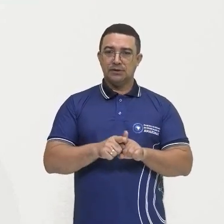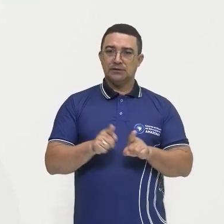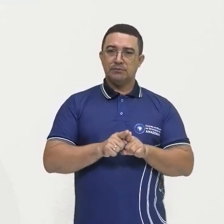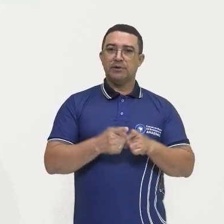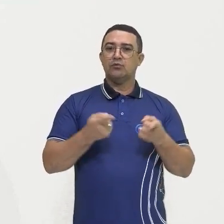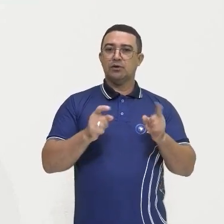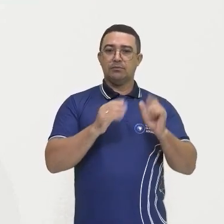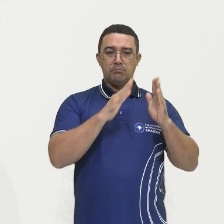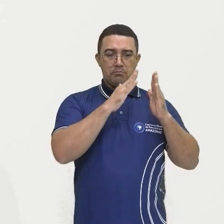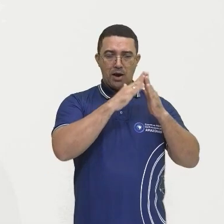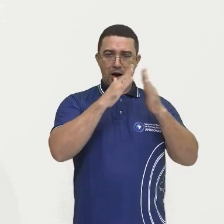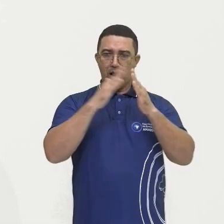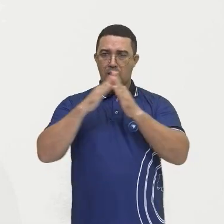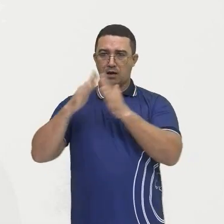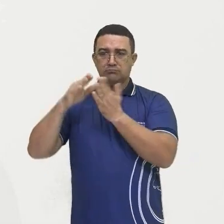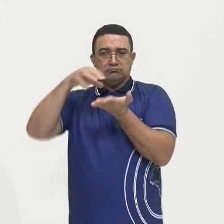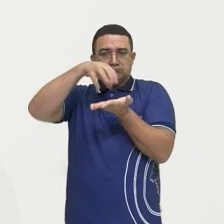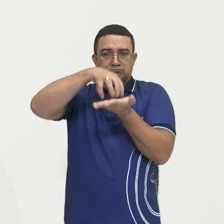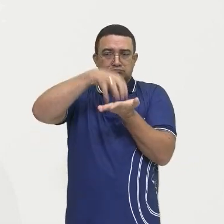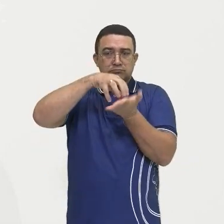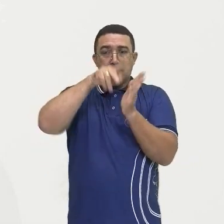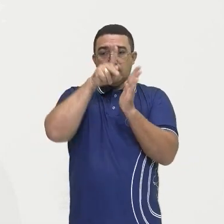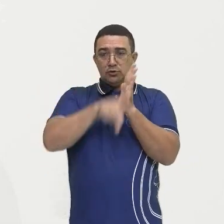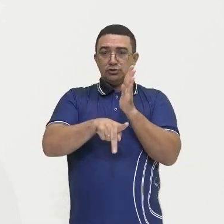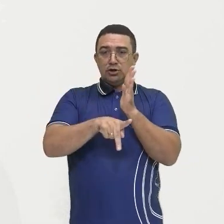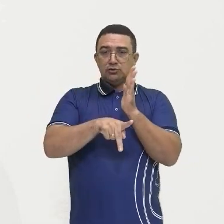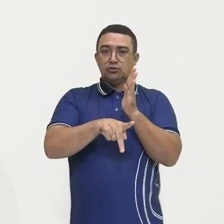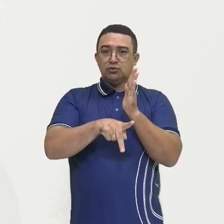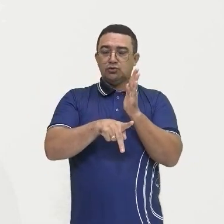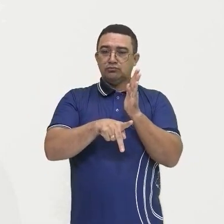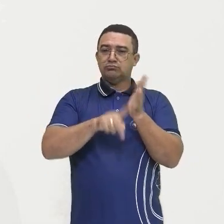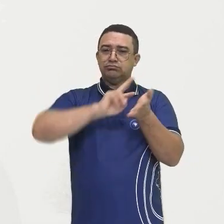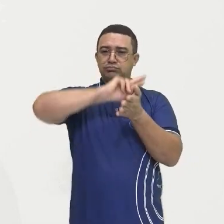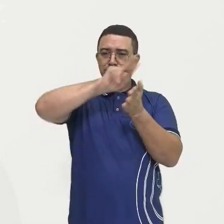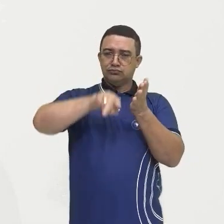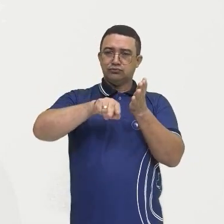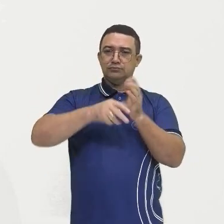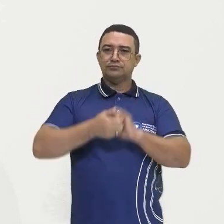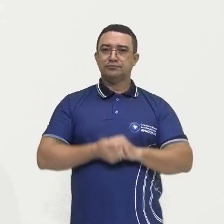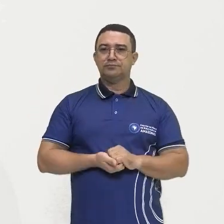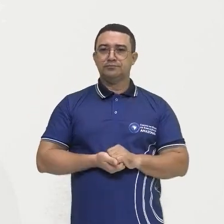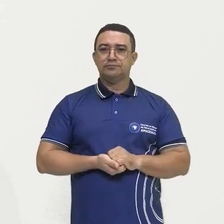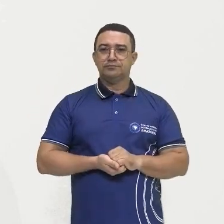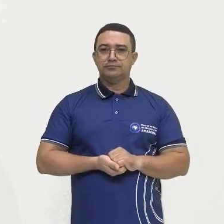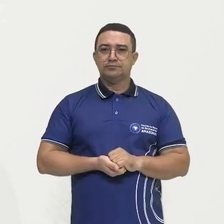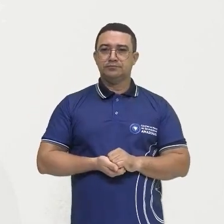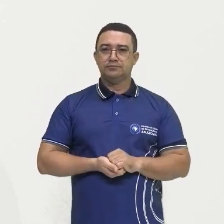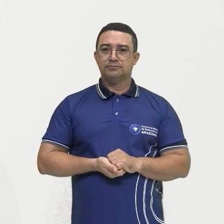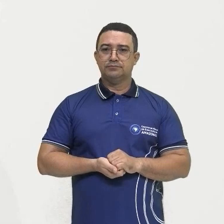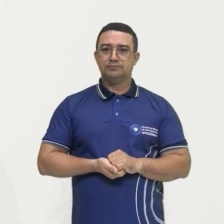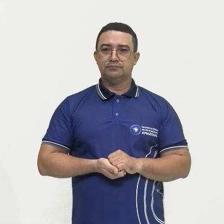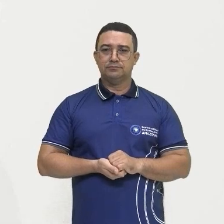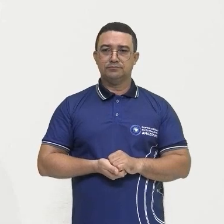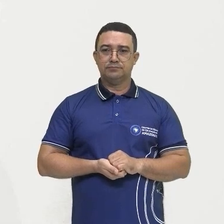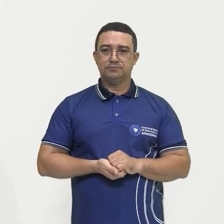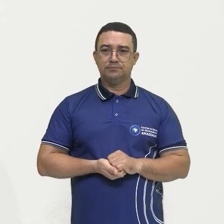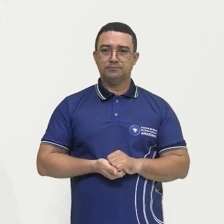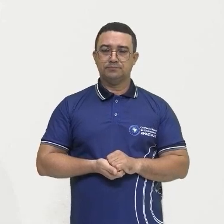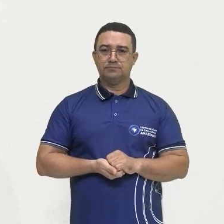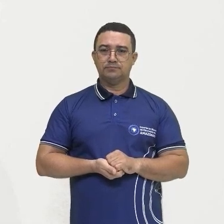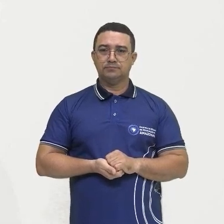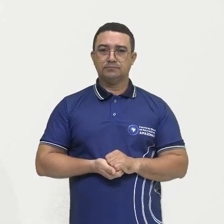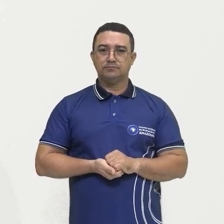Cabanos, o projeto Albrais, ao norte, Barcarena, com atividades também relacionadas